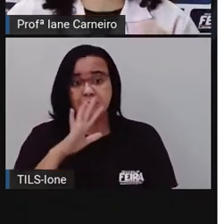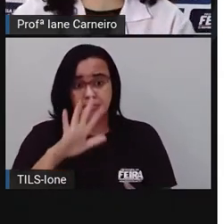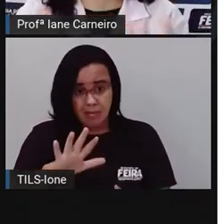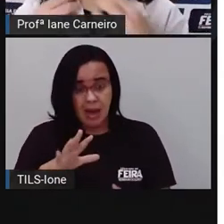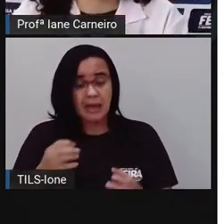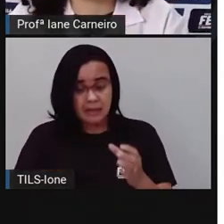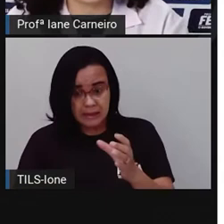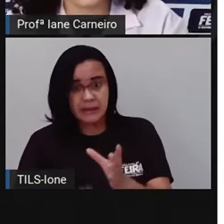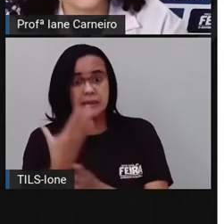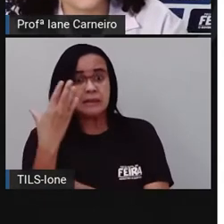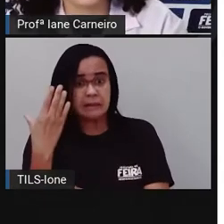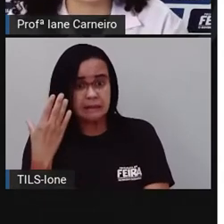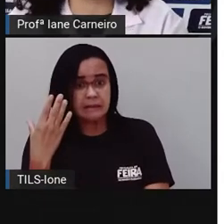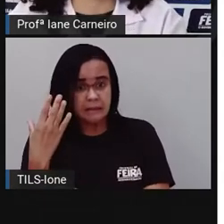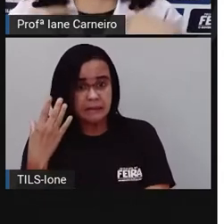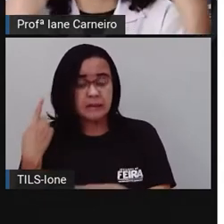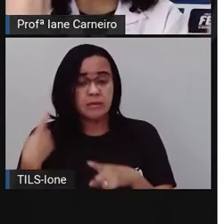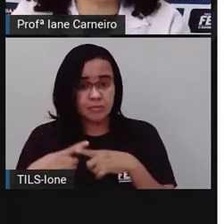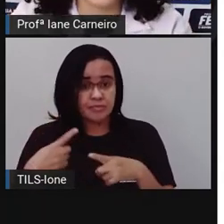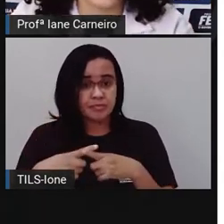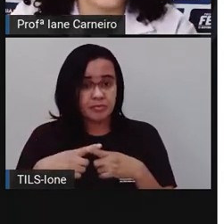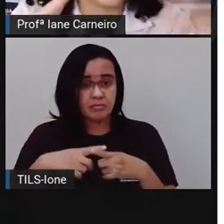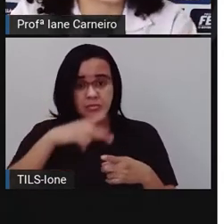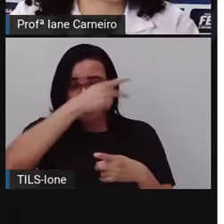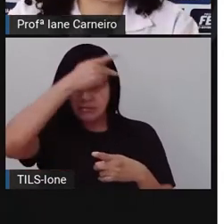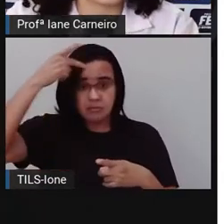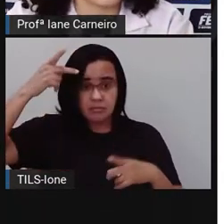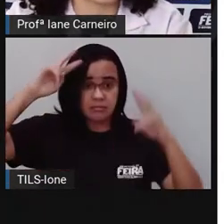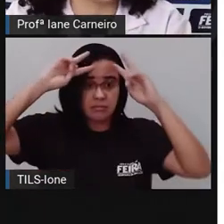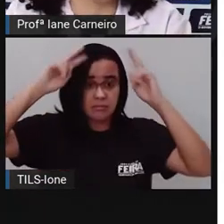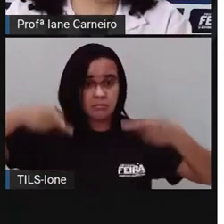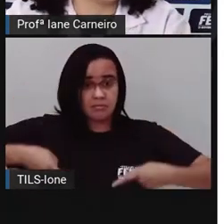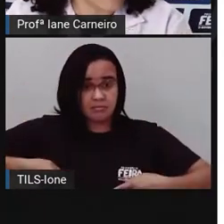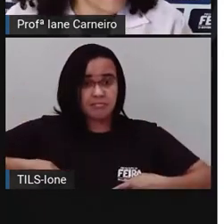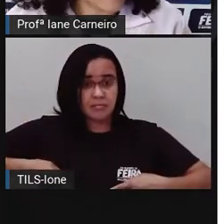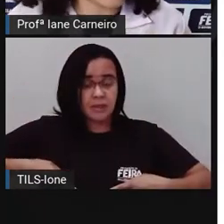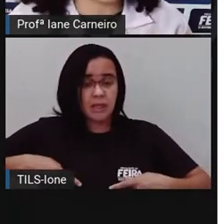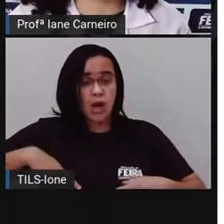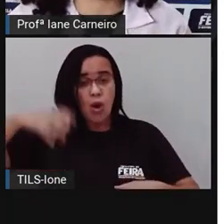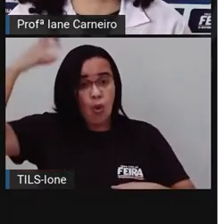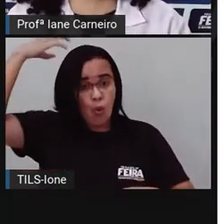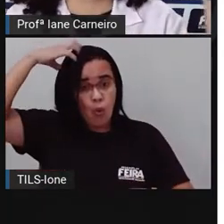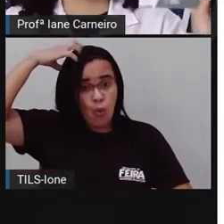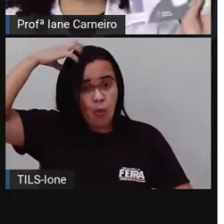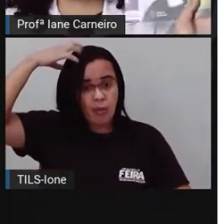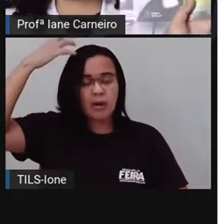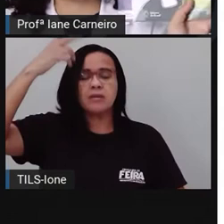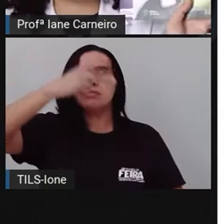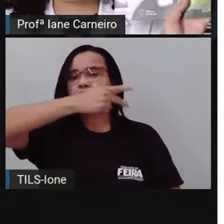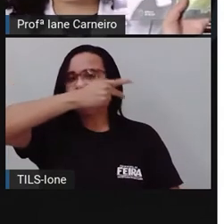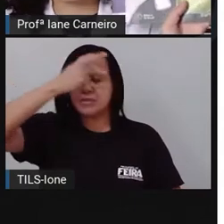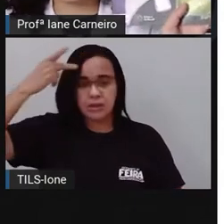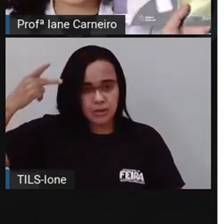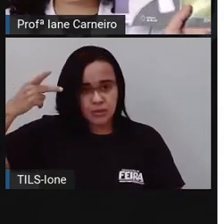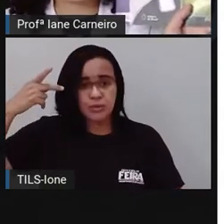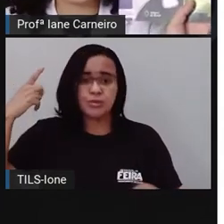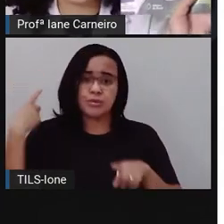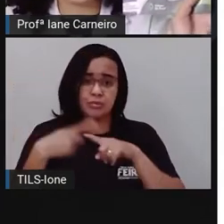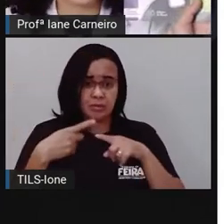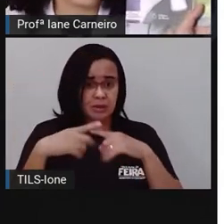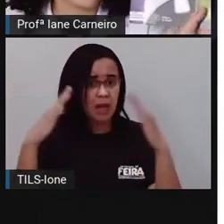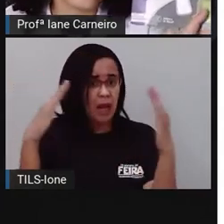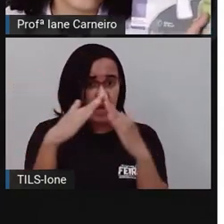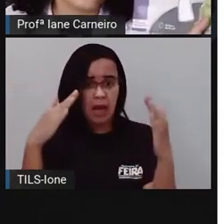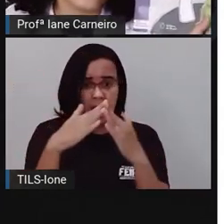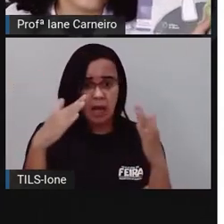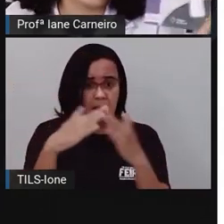Porque nós, seres humanos, destruímos a casa dela, né? A casa aqui, olha, que o livro foi falando, a gente foi